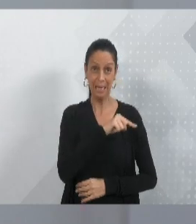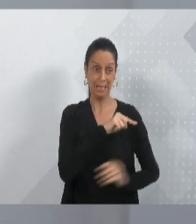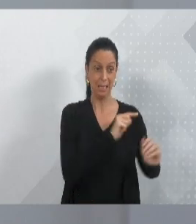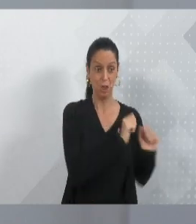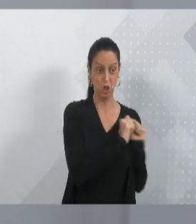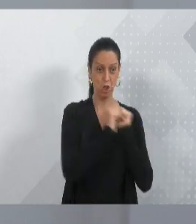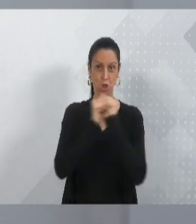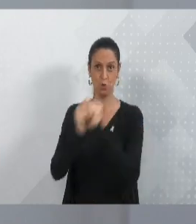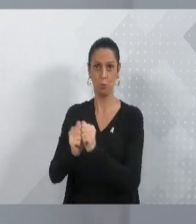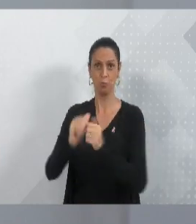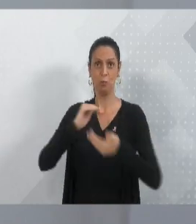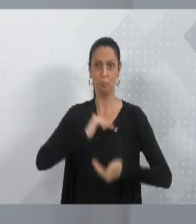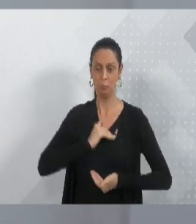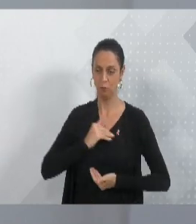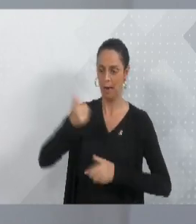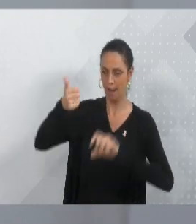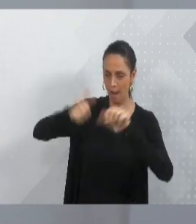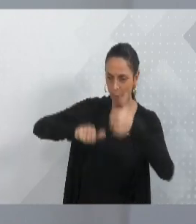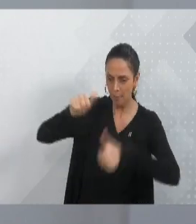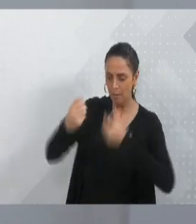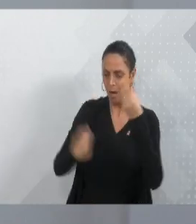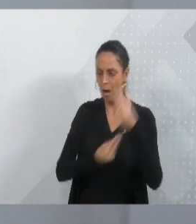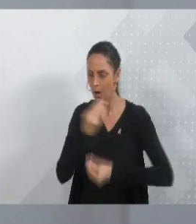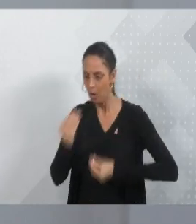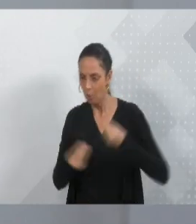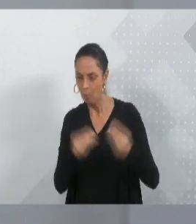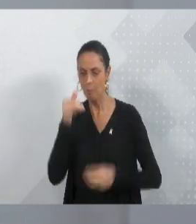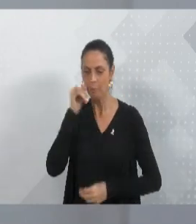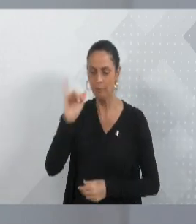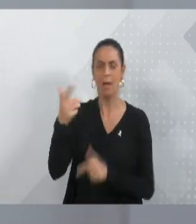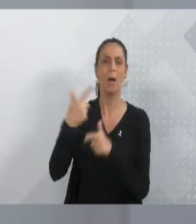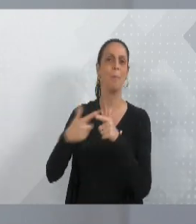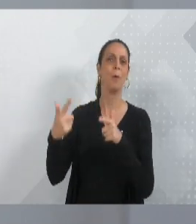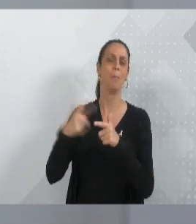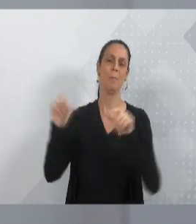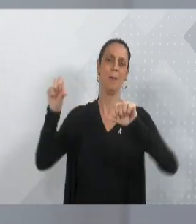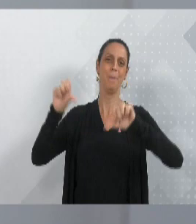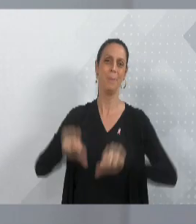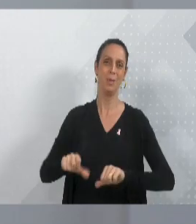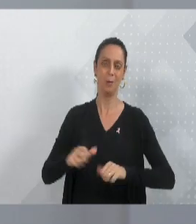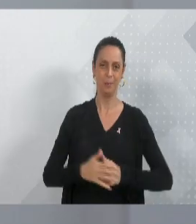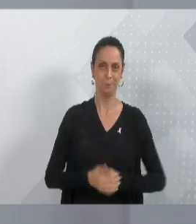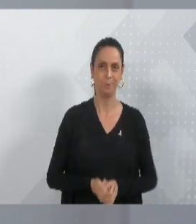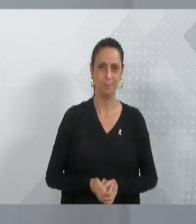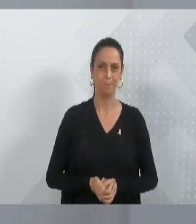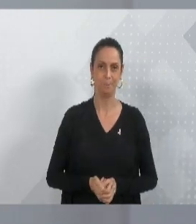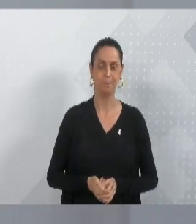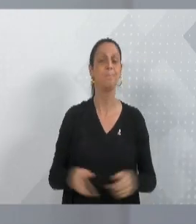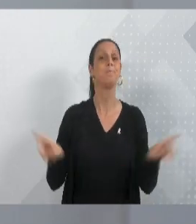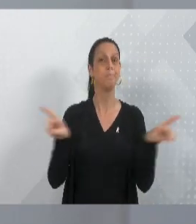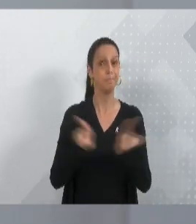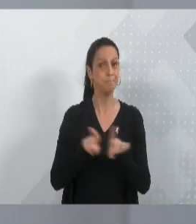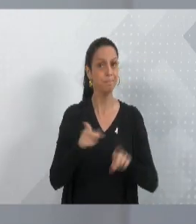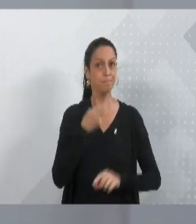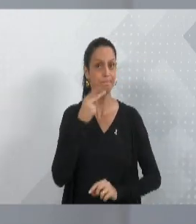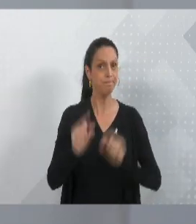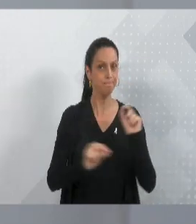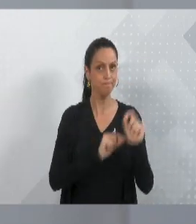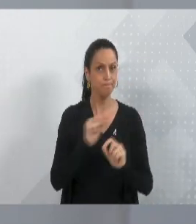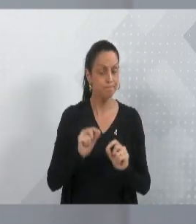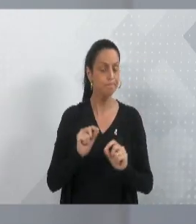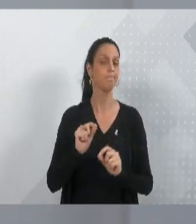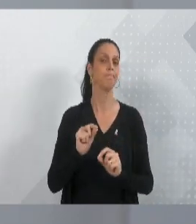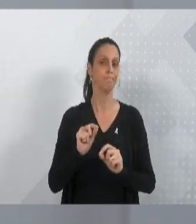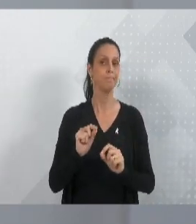mostrou de extrema importância nessa situação específica. Quero também dizer que, em uma situação como essa,